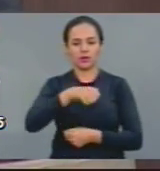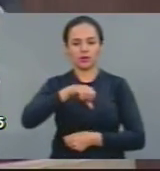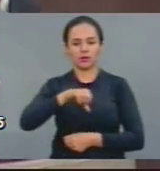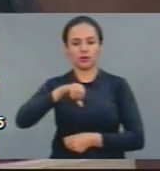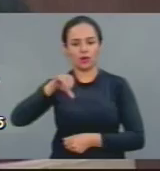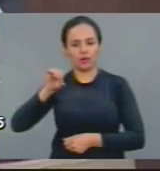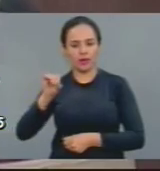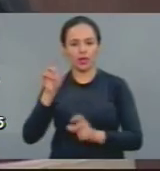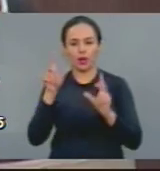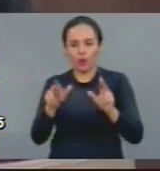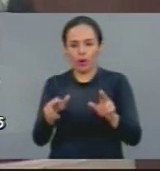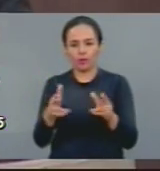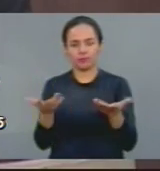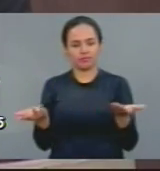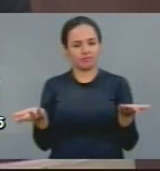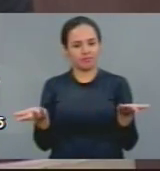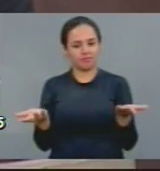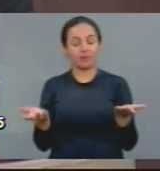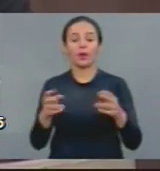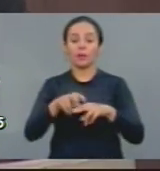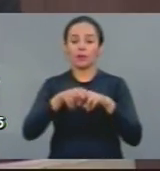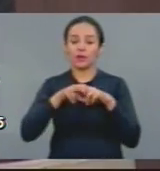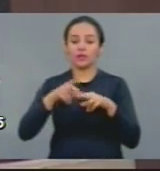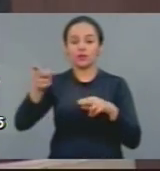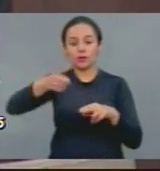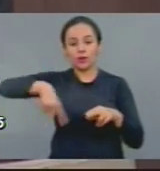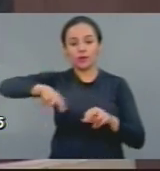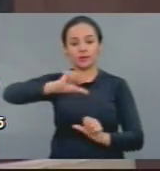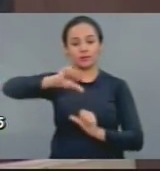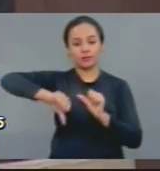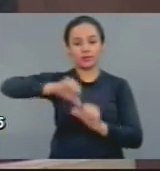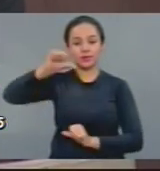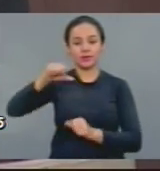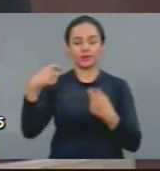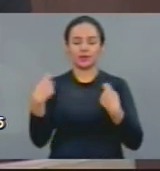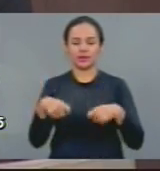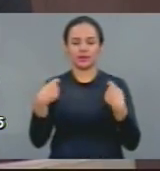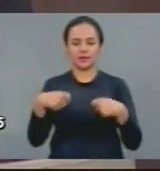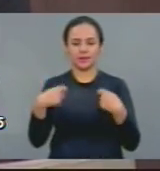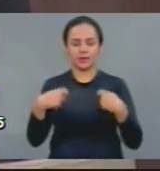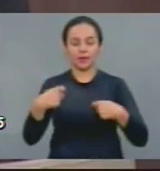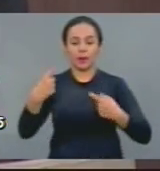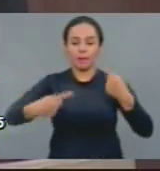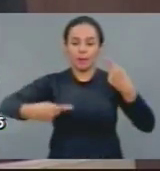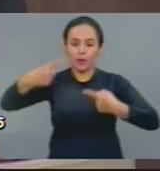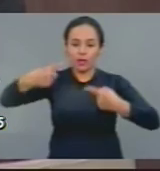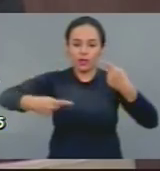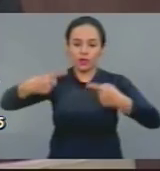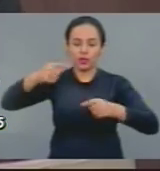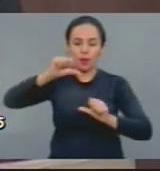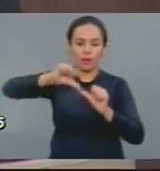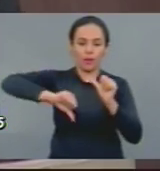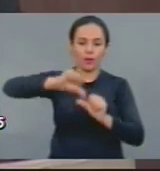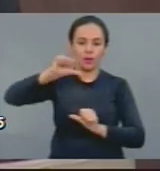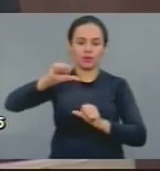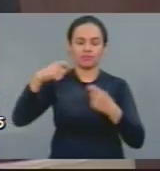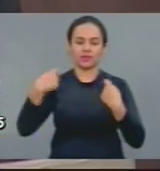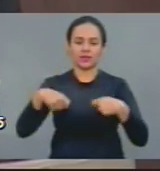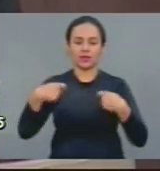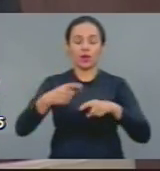adotarmos algumas medidas. Imposto sobre grandes fortunas, para que o povo não pague a conta